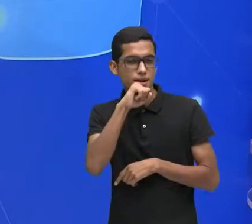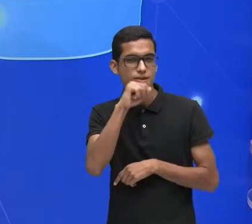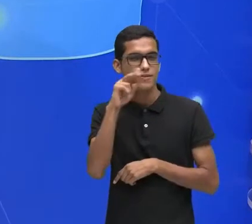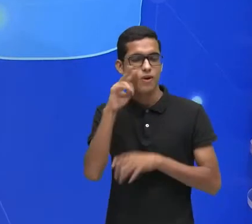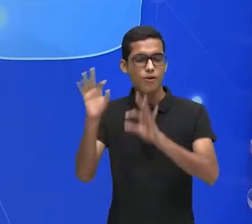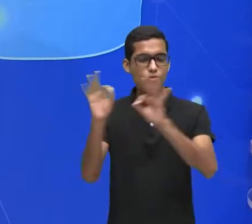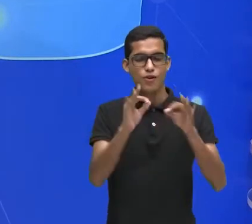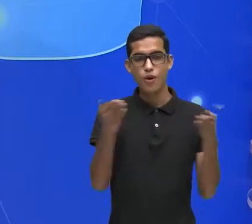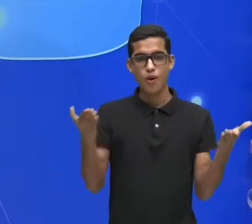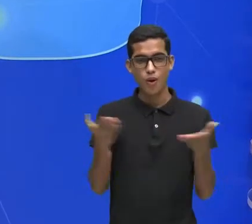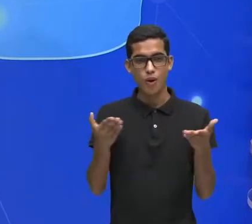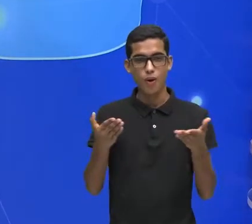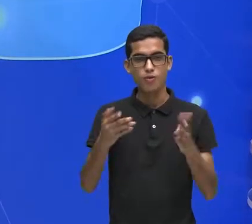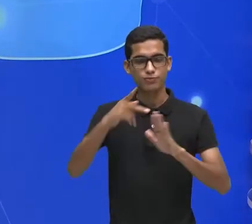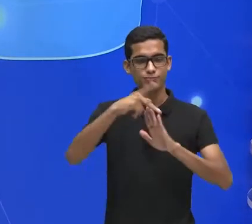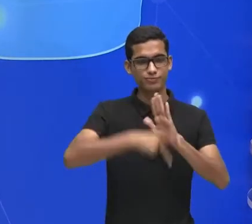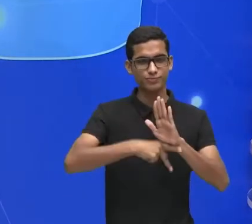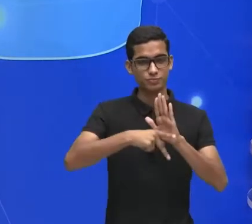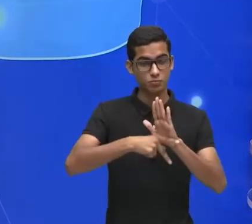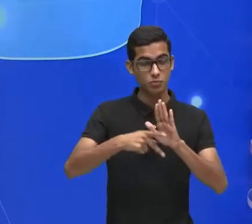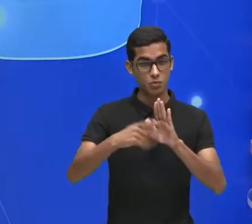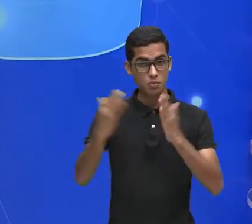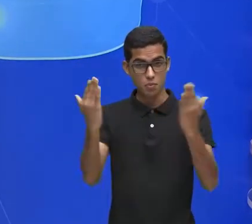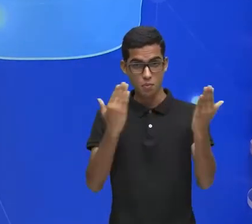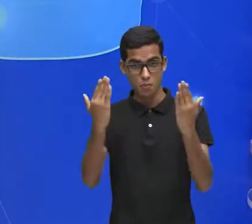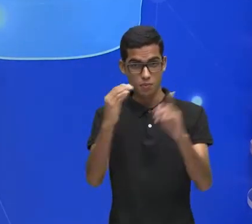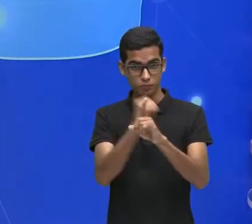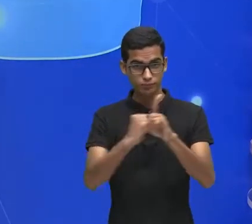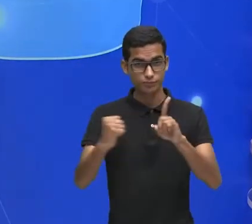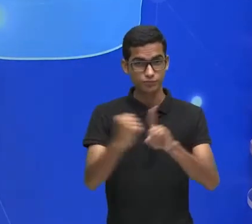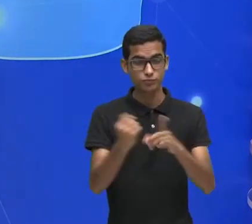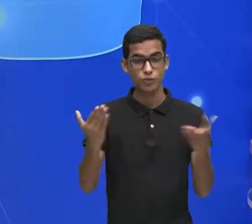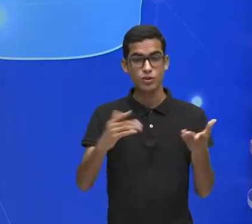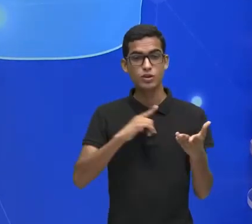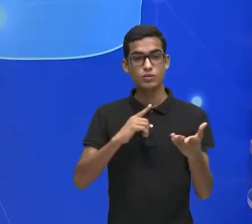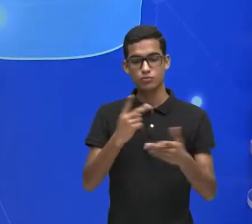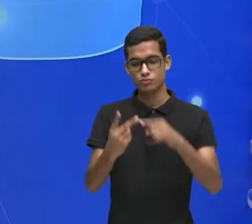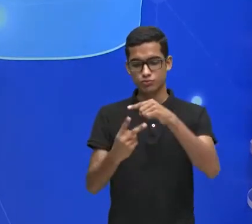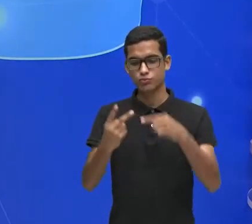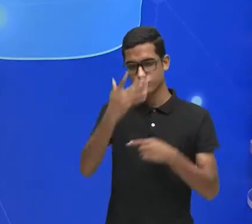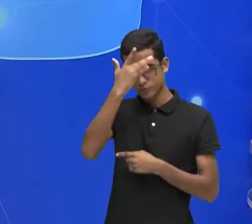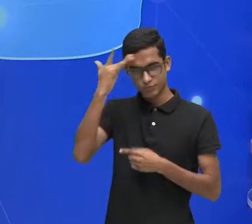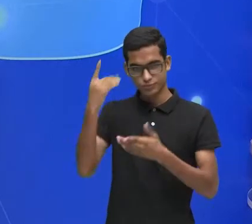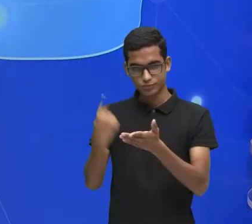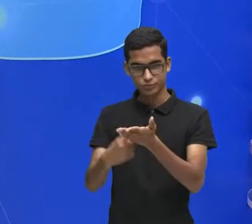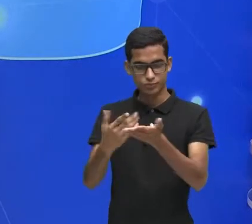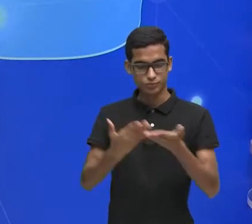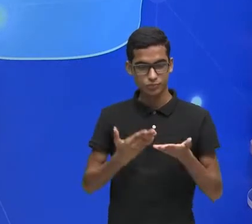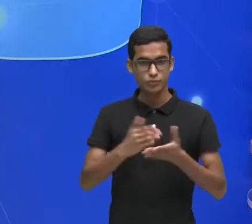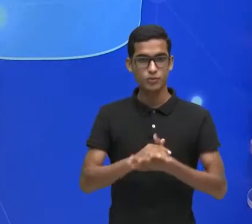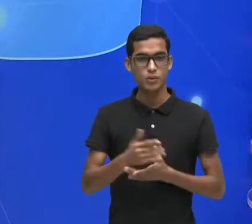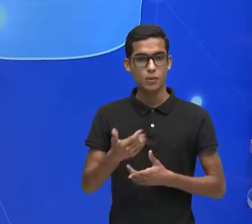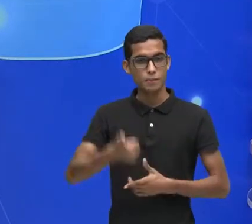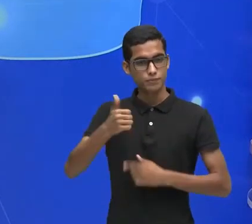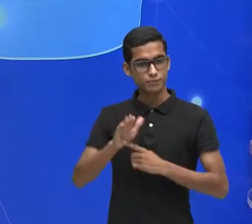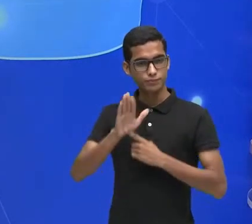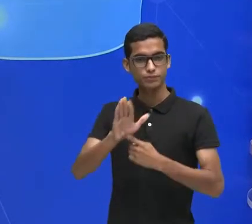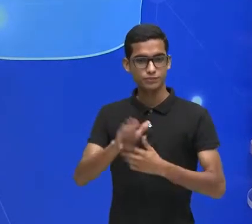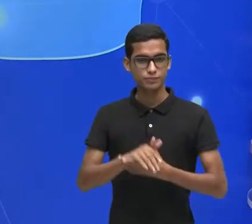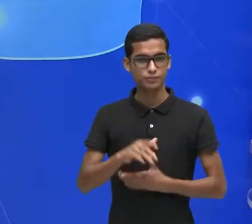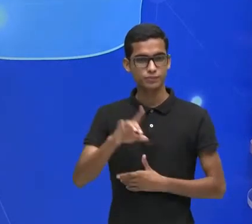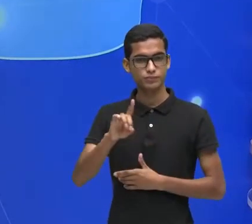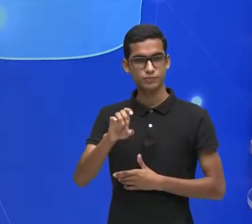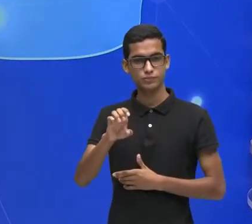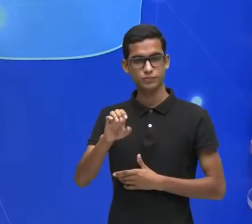Psicossocial. Hoje temos duas convidadas, mas primeiramente deixa eu me apresentar. eu sou a Débora